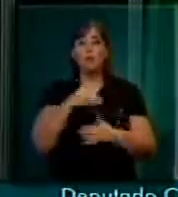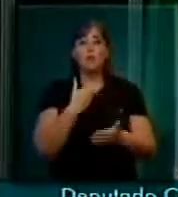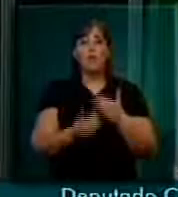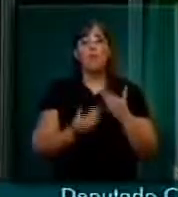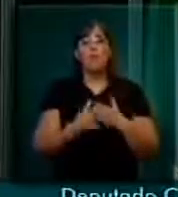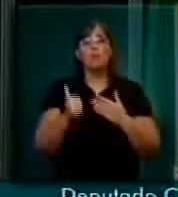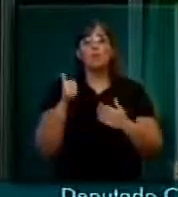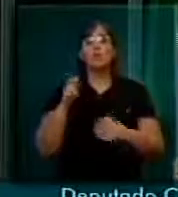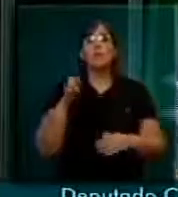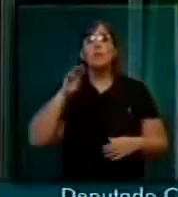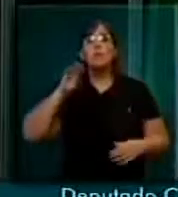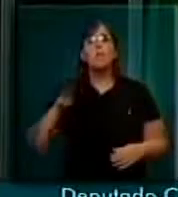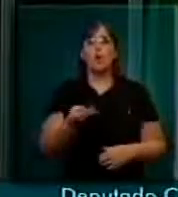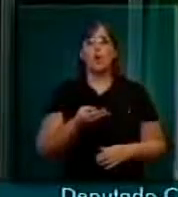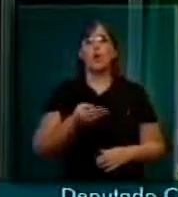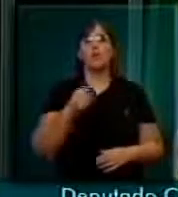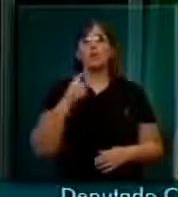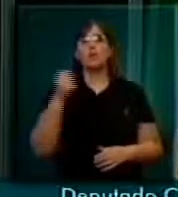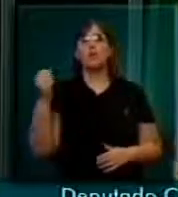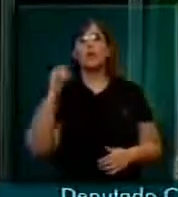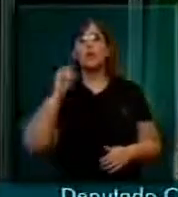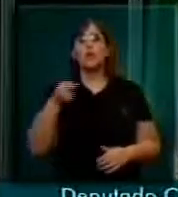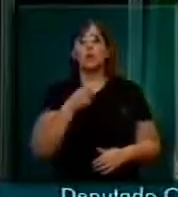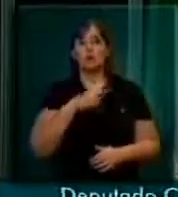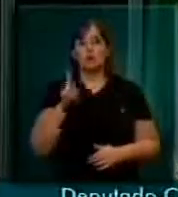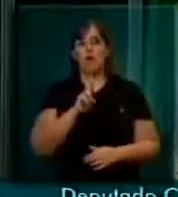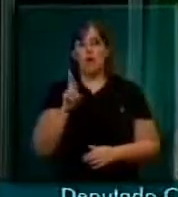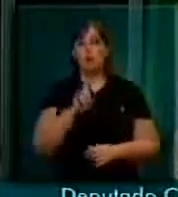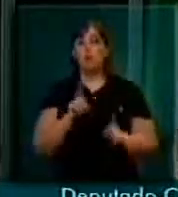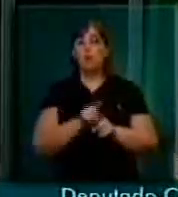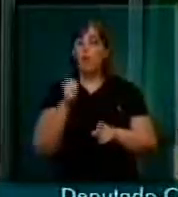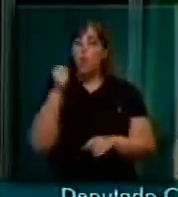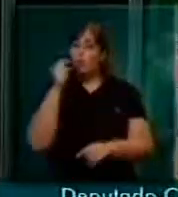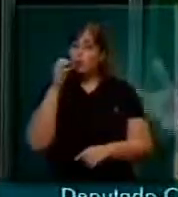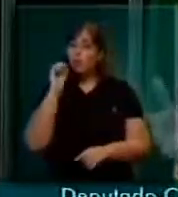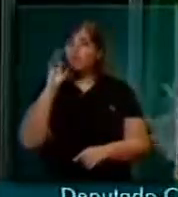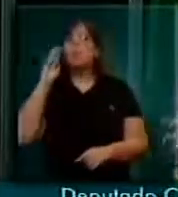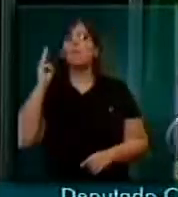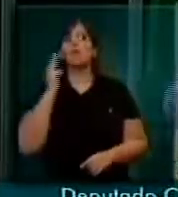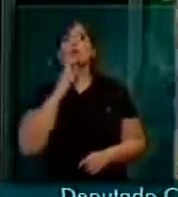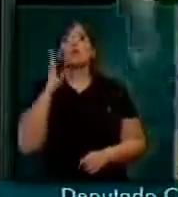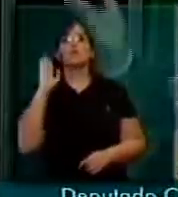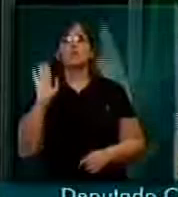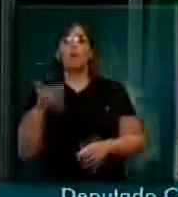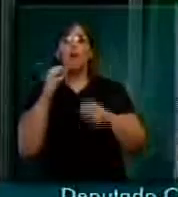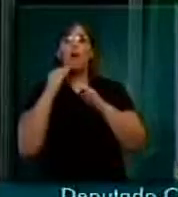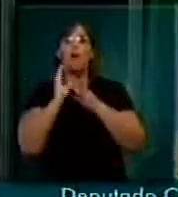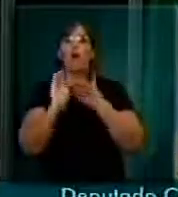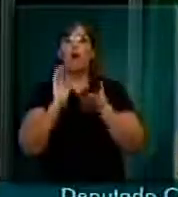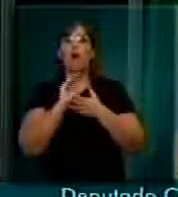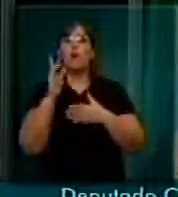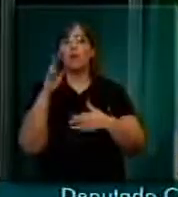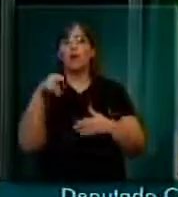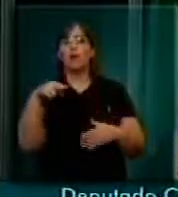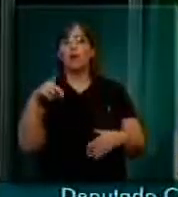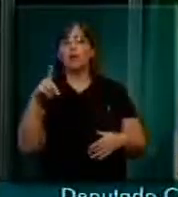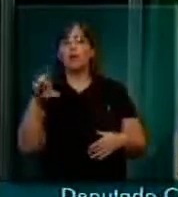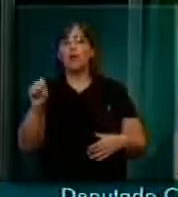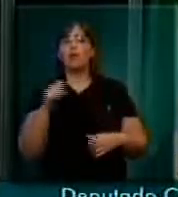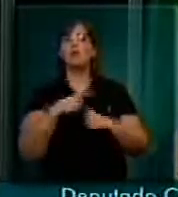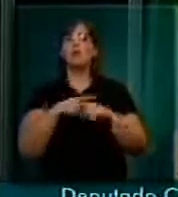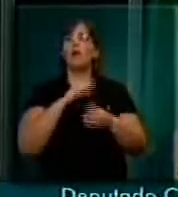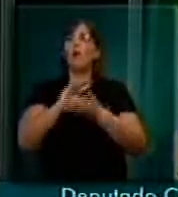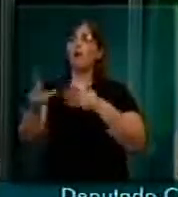15 bilhões e 100 milhões de reais. 80 bilhões estão sendo disponibilizados ao BNDES para o setor privado.